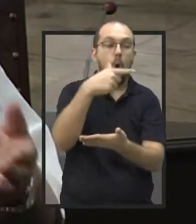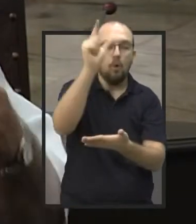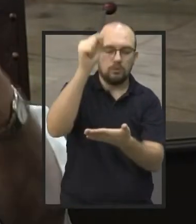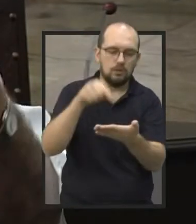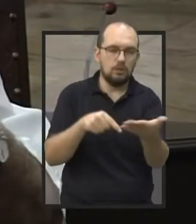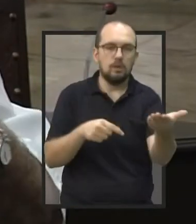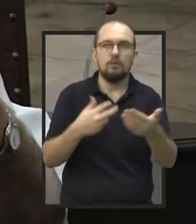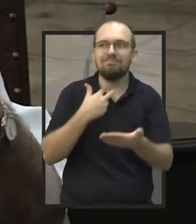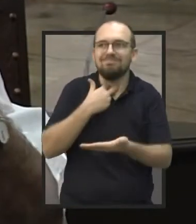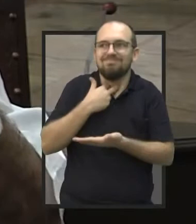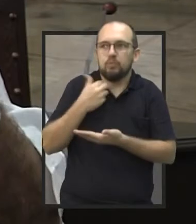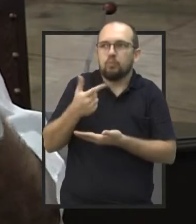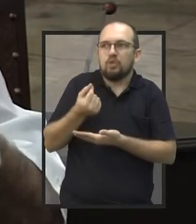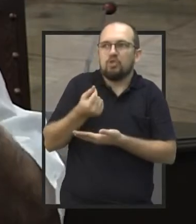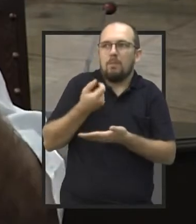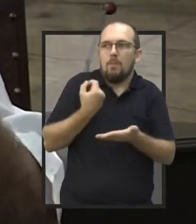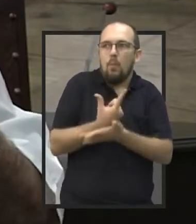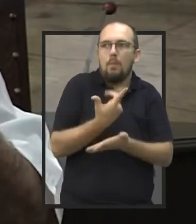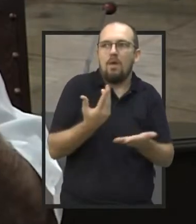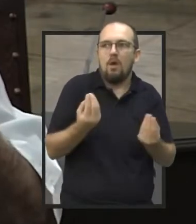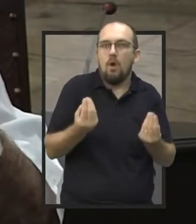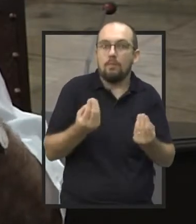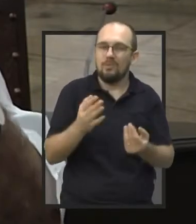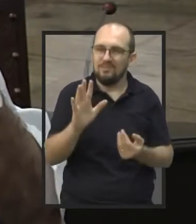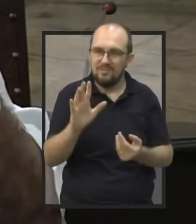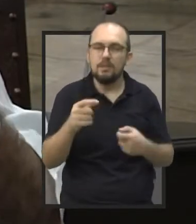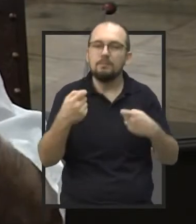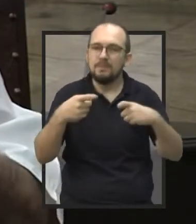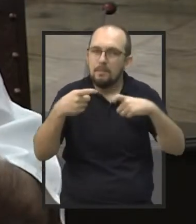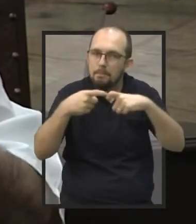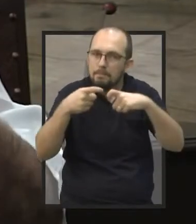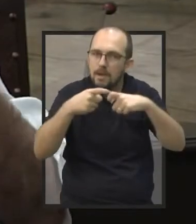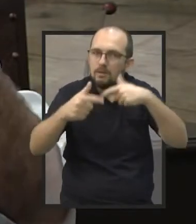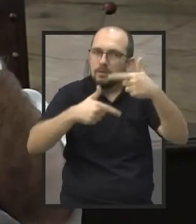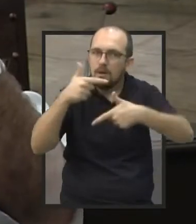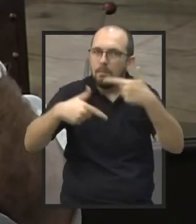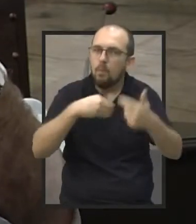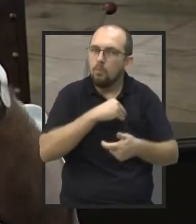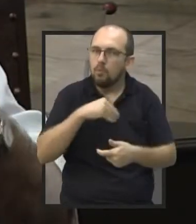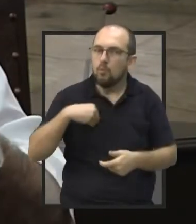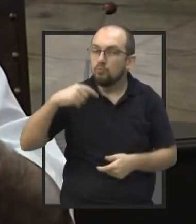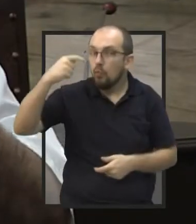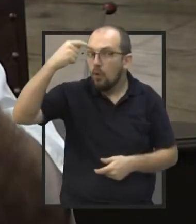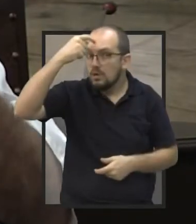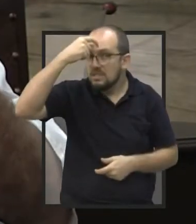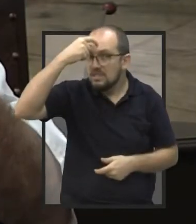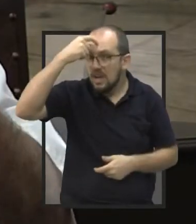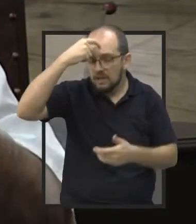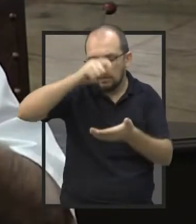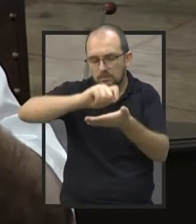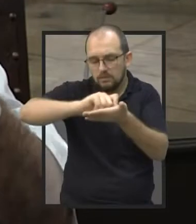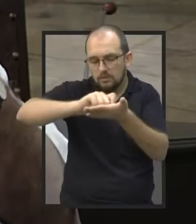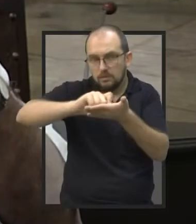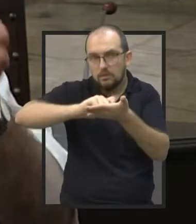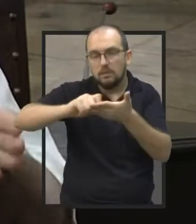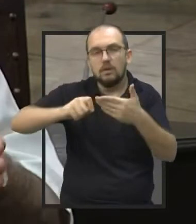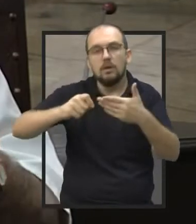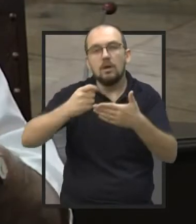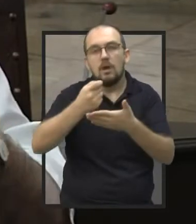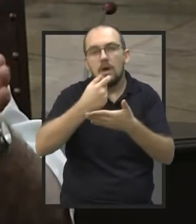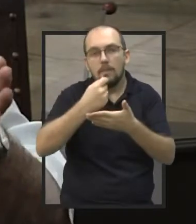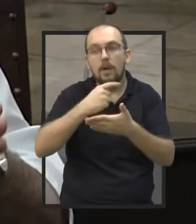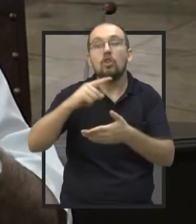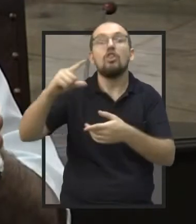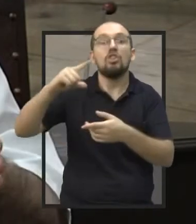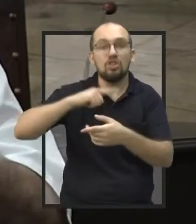Então eu acho que o médico que trabalha no posto, ele tem que ter consciência, prescrever uma medicação que tem no